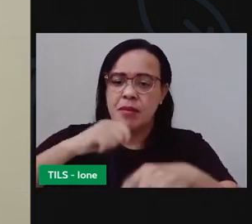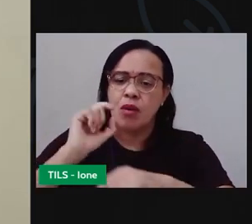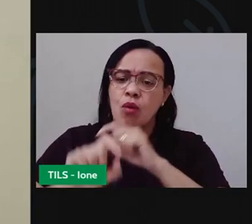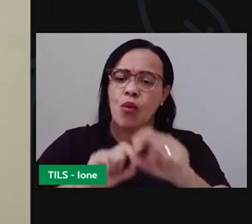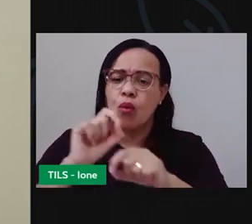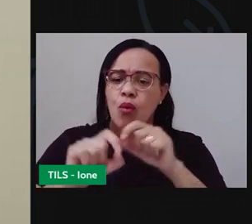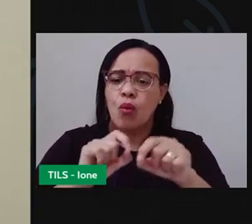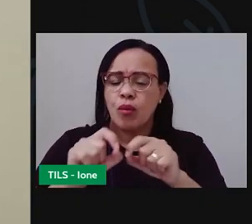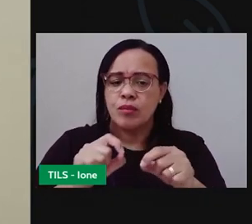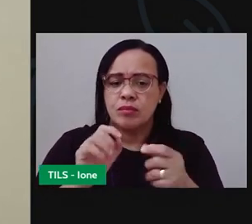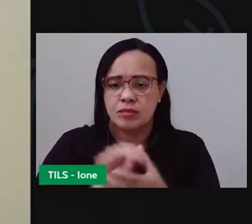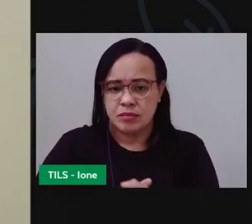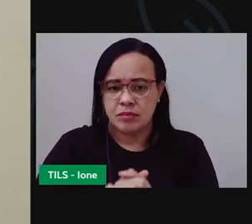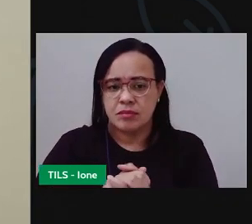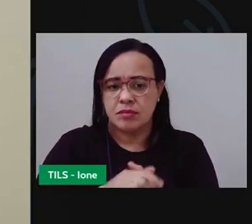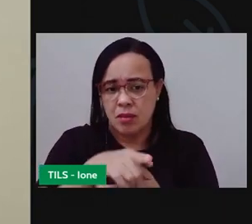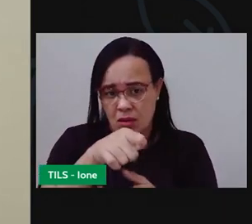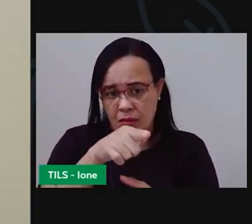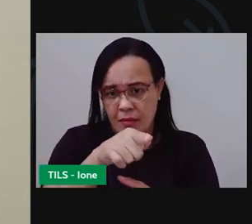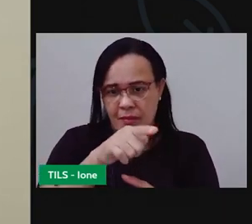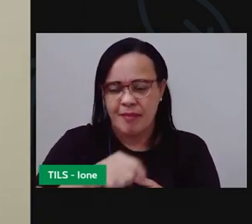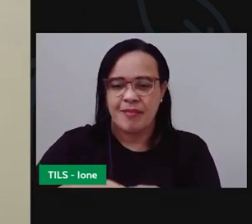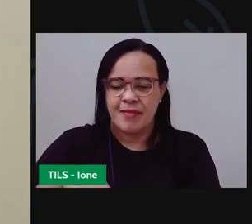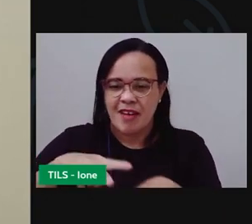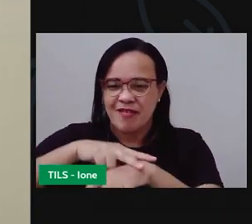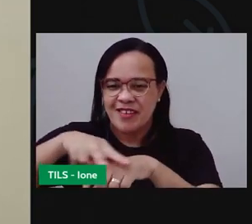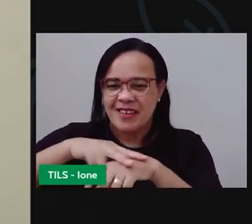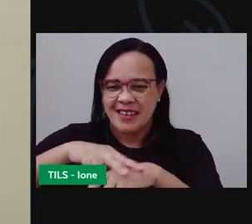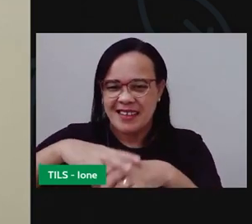de folhas secas tá?